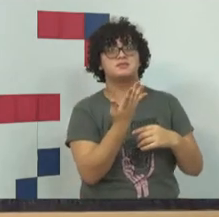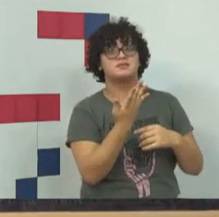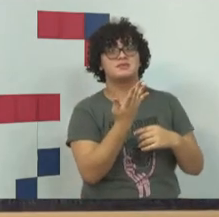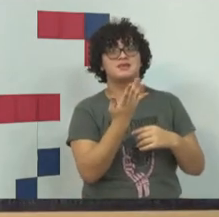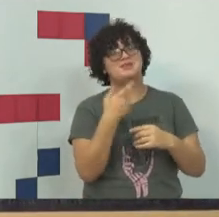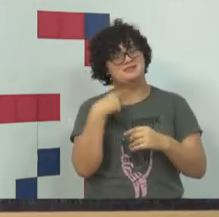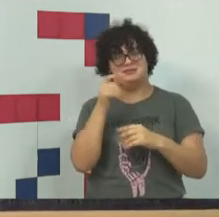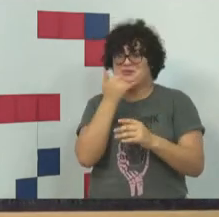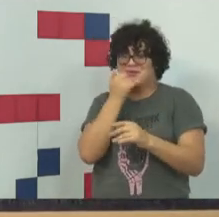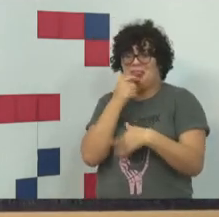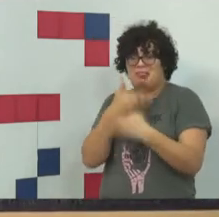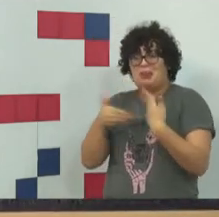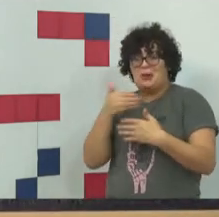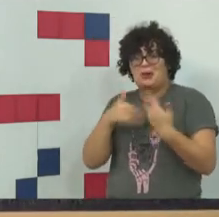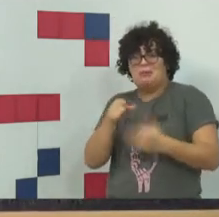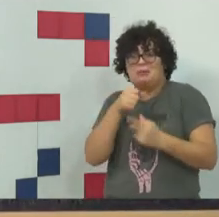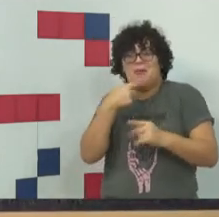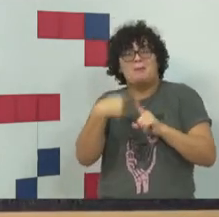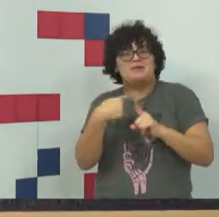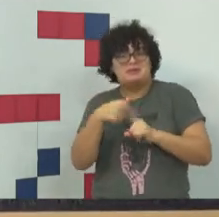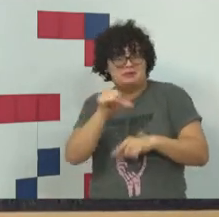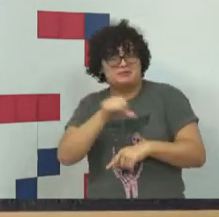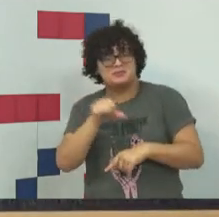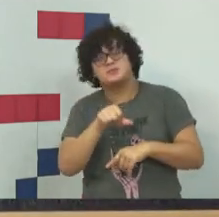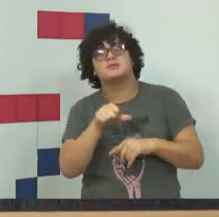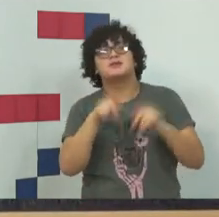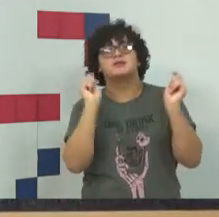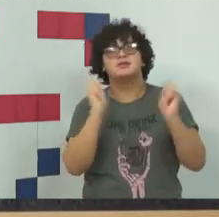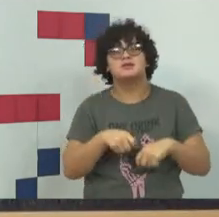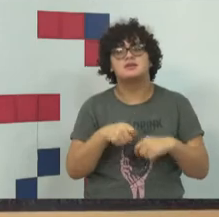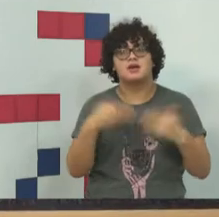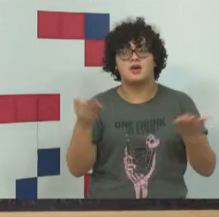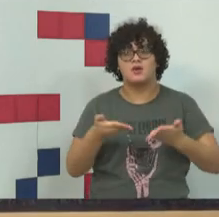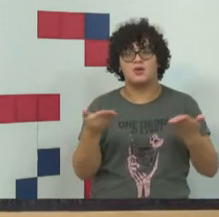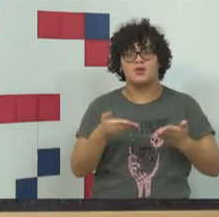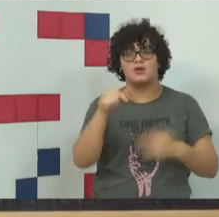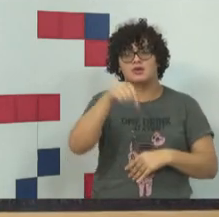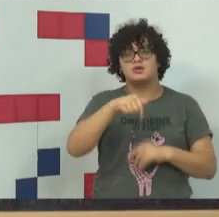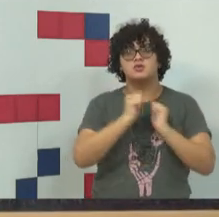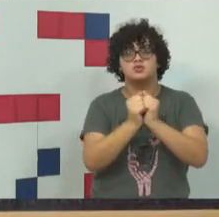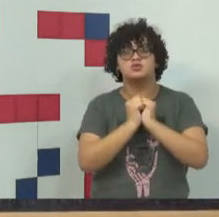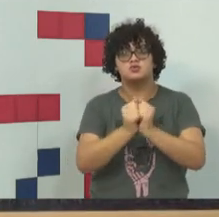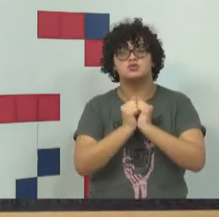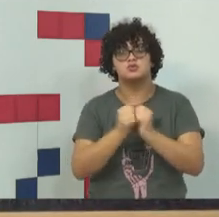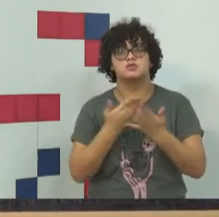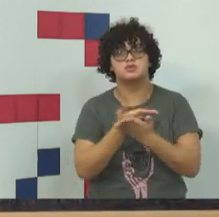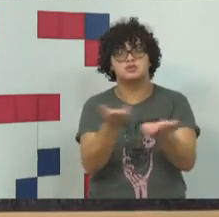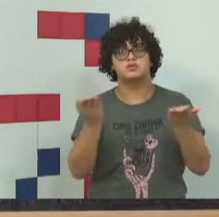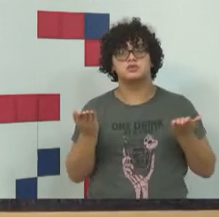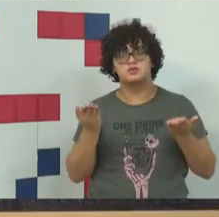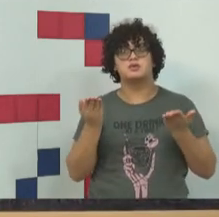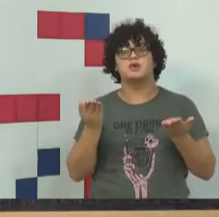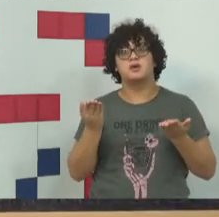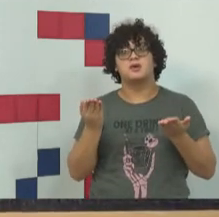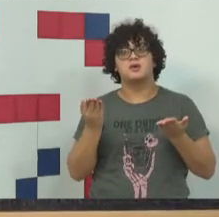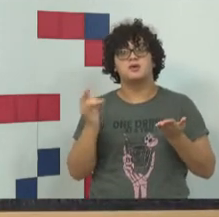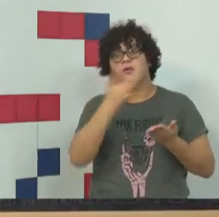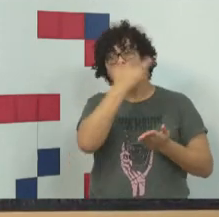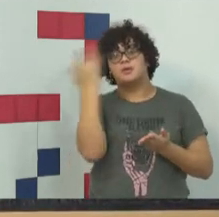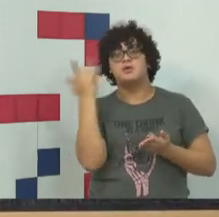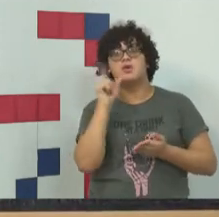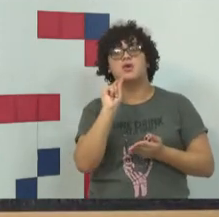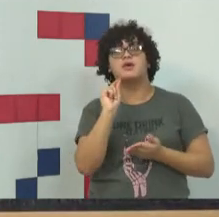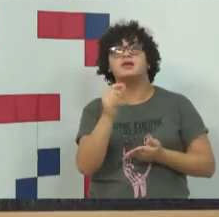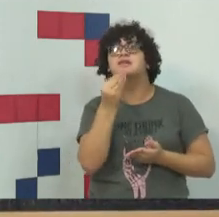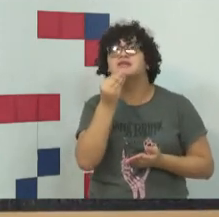E o segundo motivo é por poder estar aqui com vocês palestrando com pessoas que nós